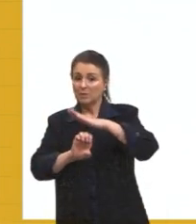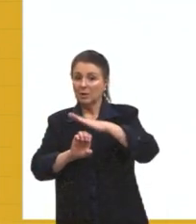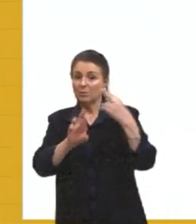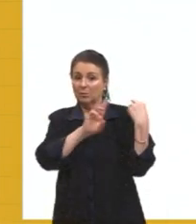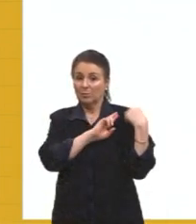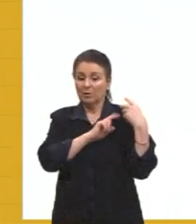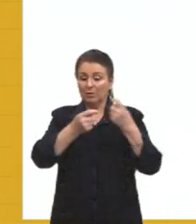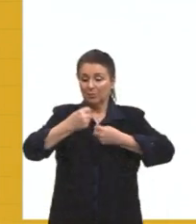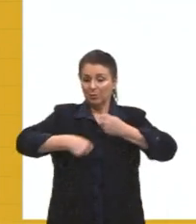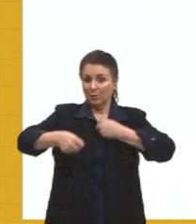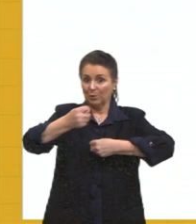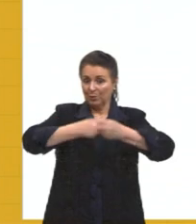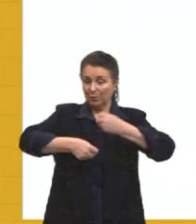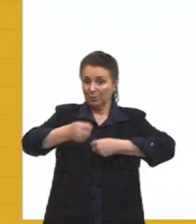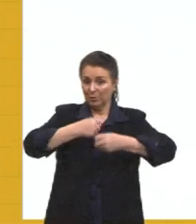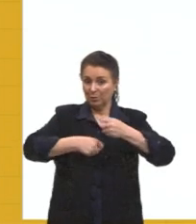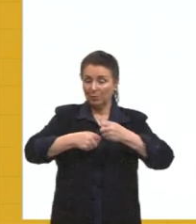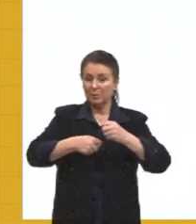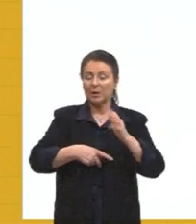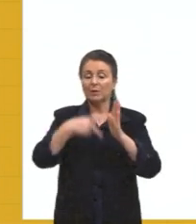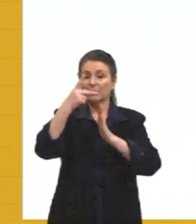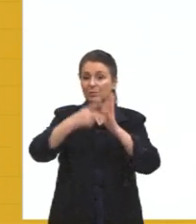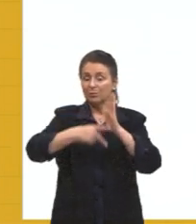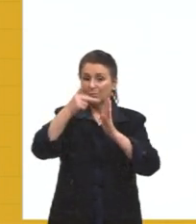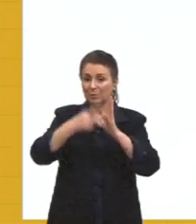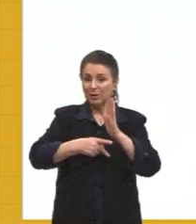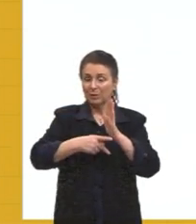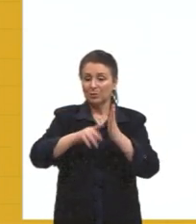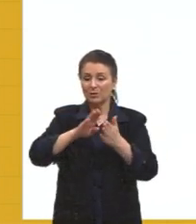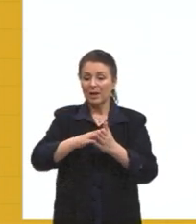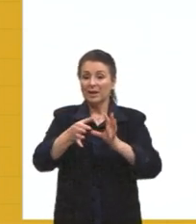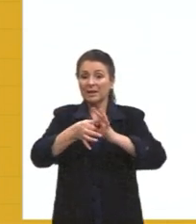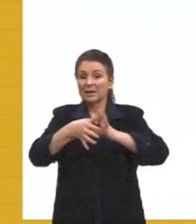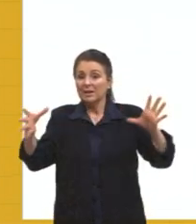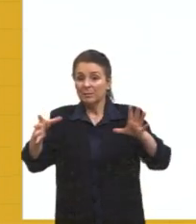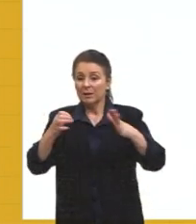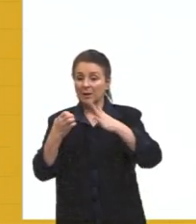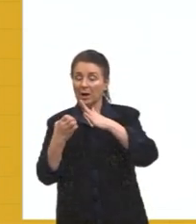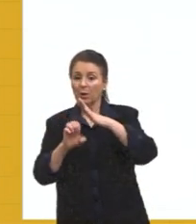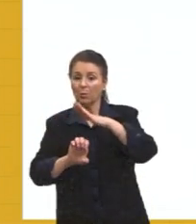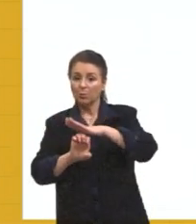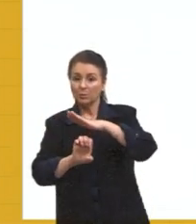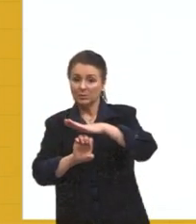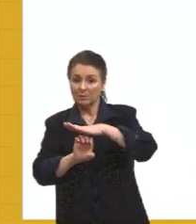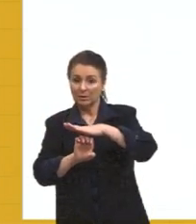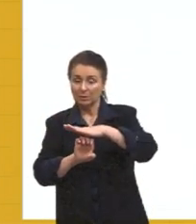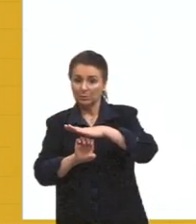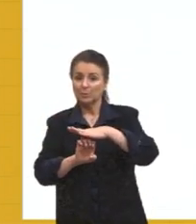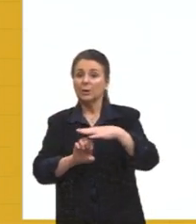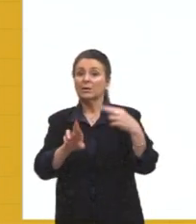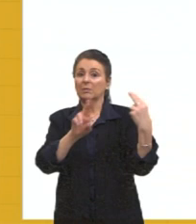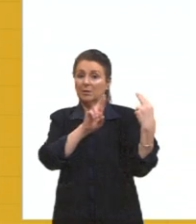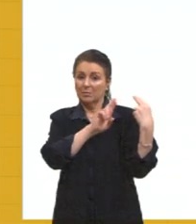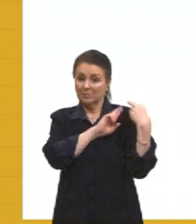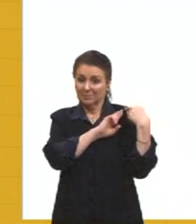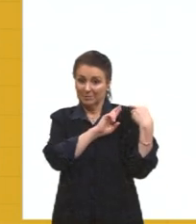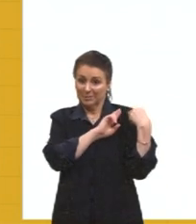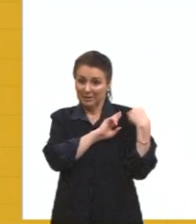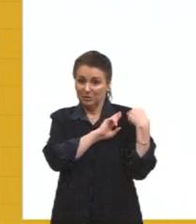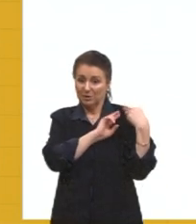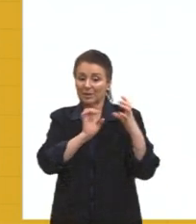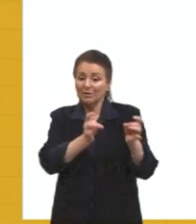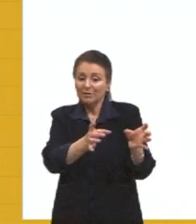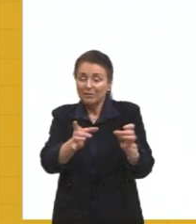esse plano de desestatização, Tirar, então, o Estado das grandes empresas